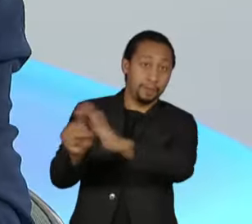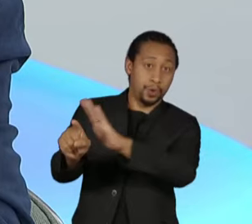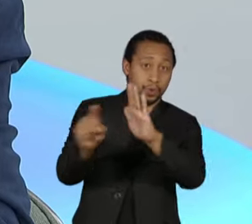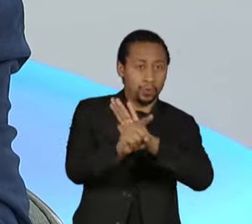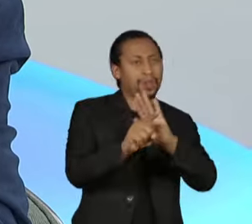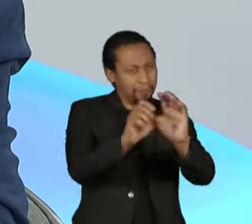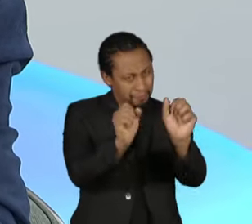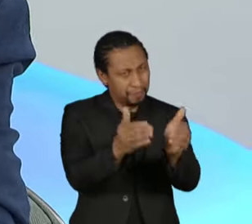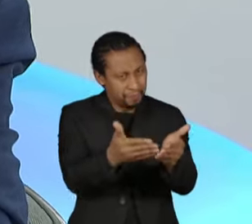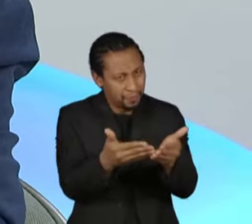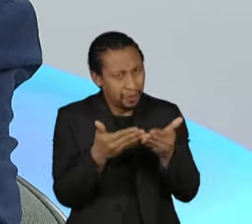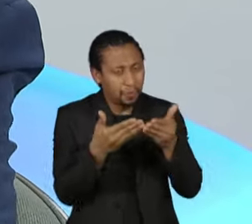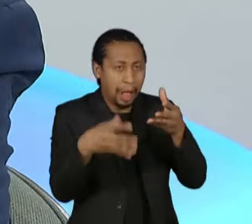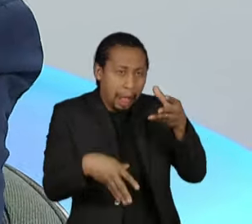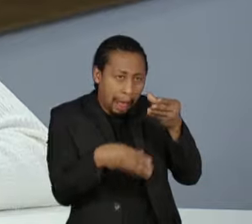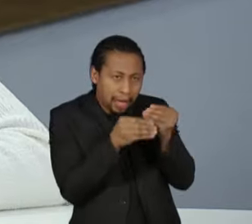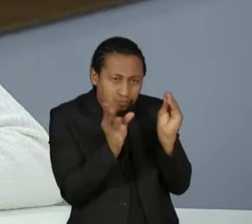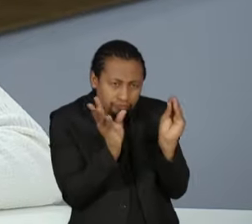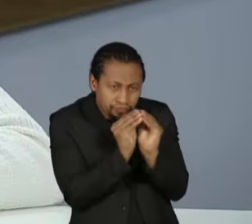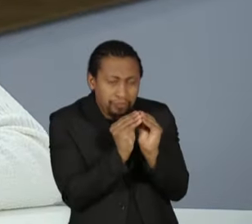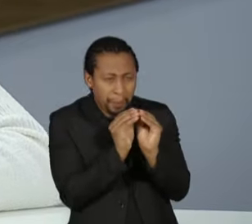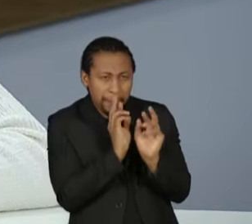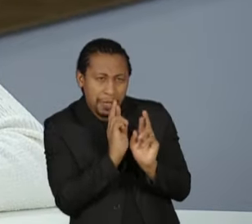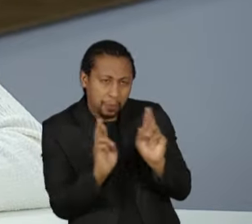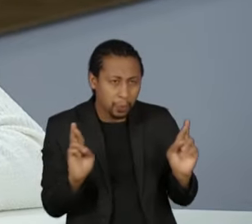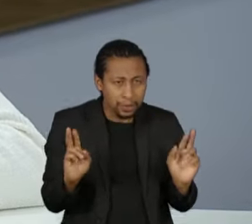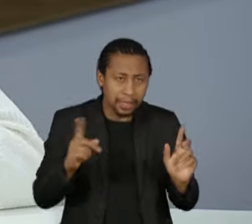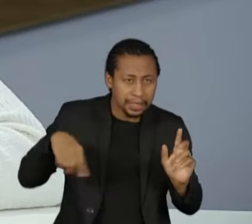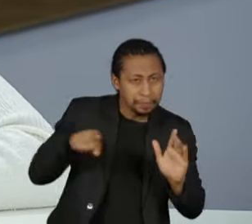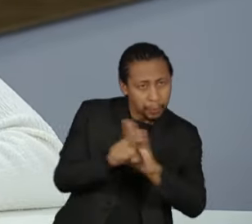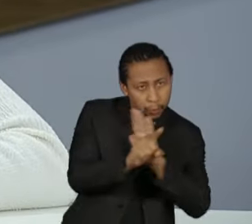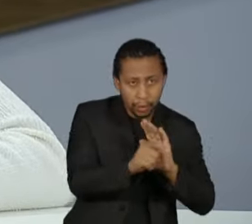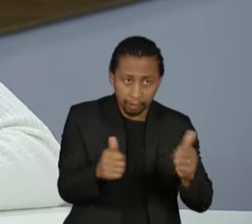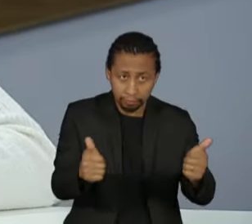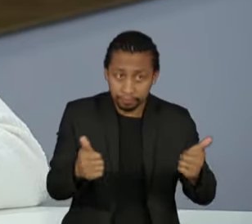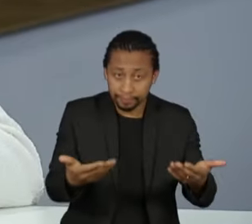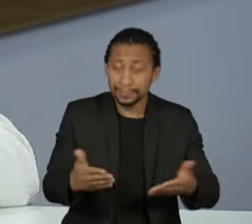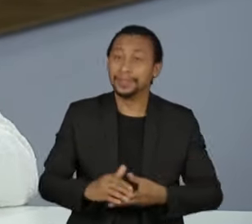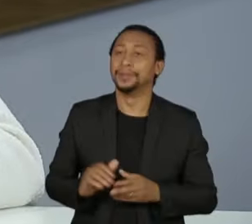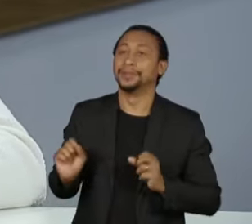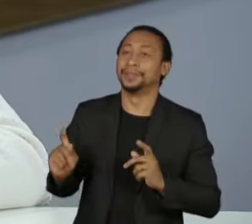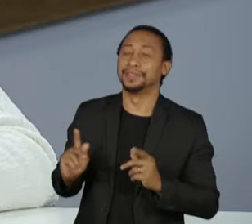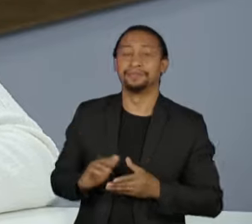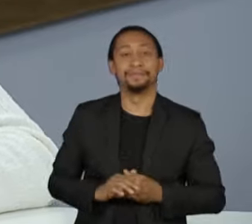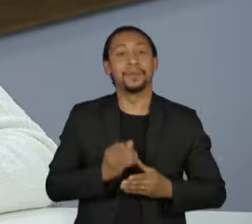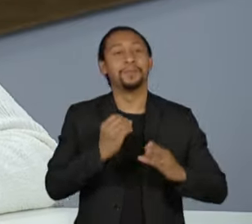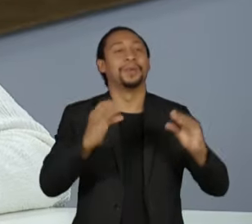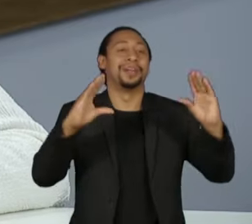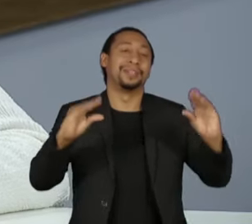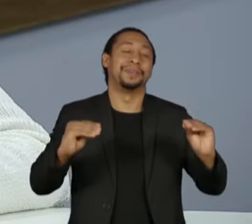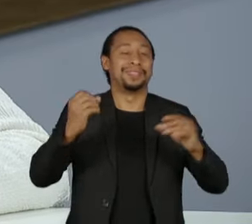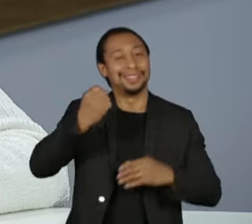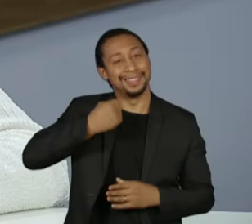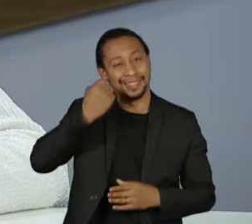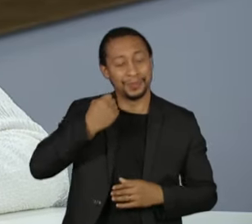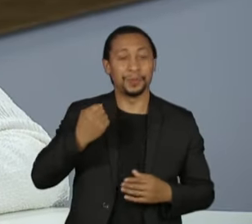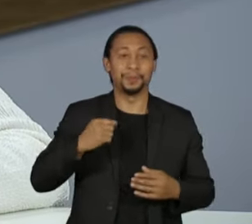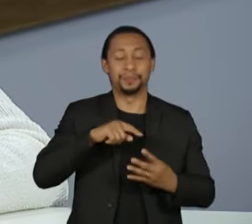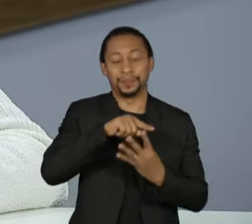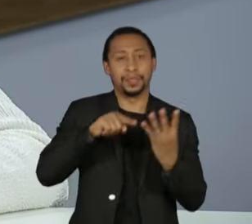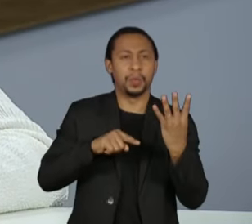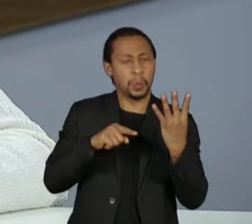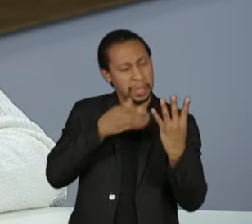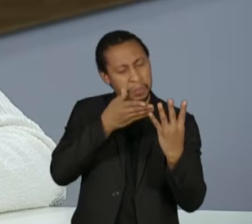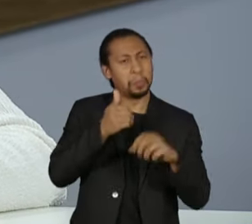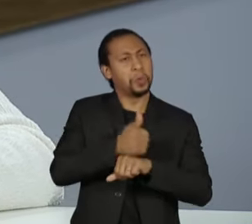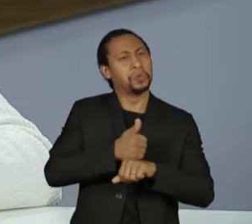ir compartimentando as respostas. Raquel, por favor. Senador, boa noite. Boa noite. Nós temos quatro economistas na equipe